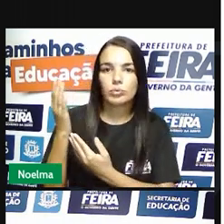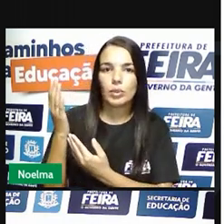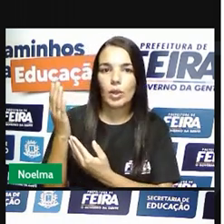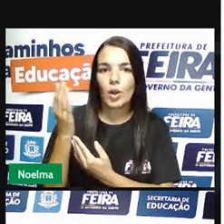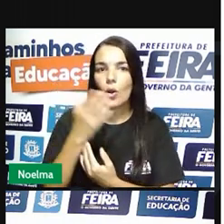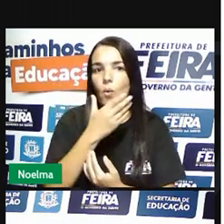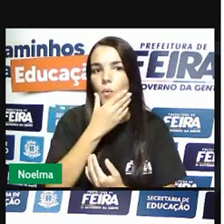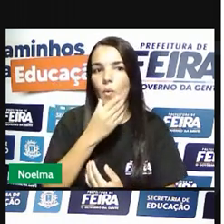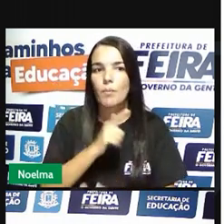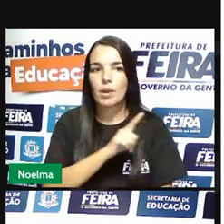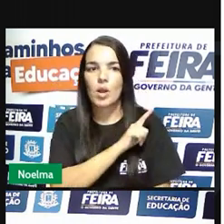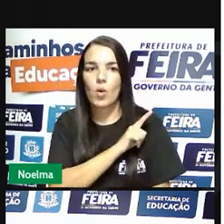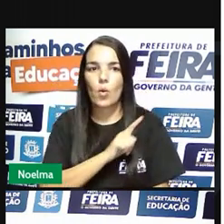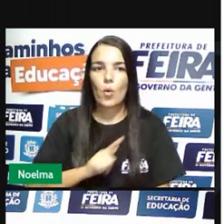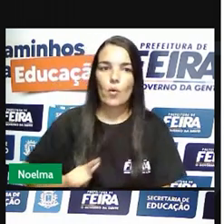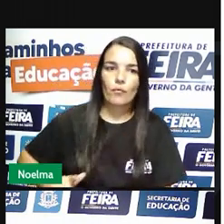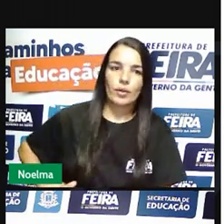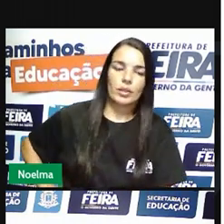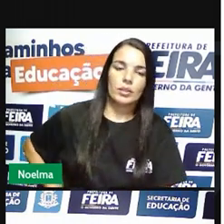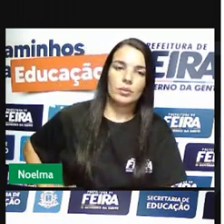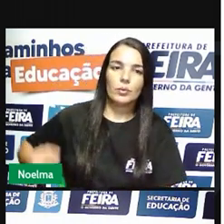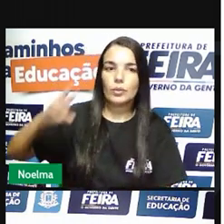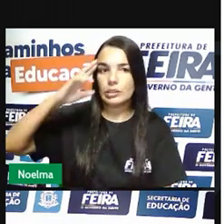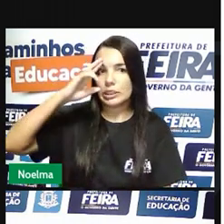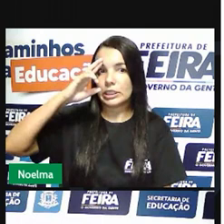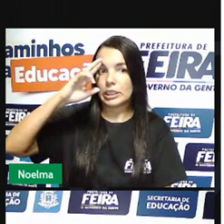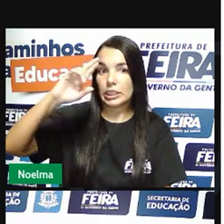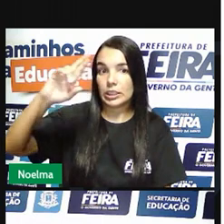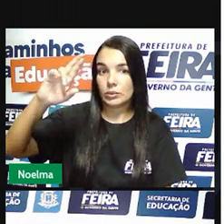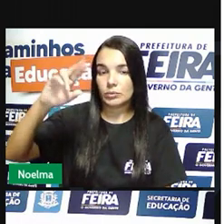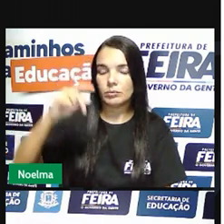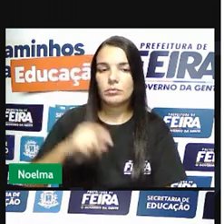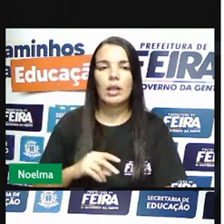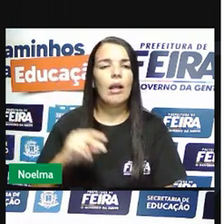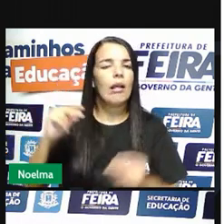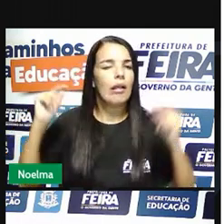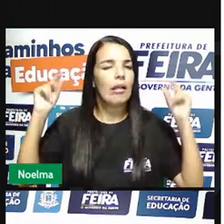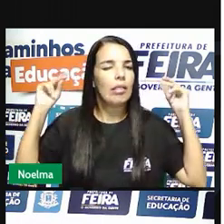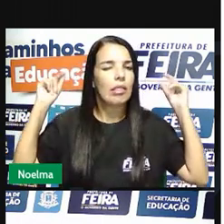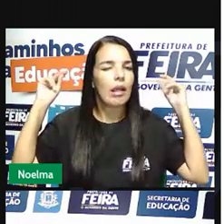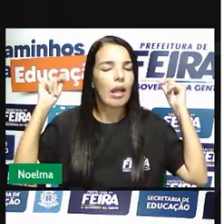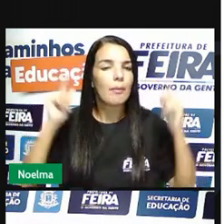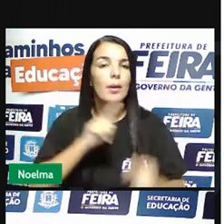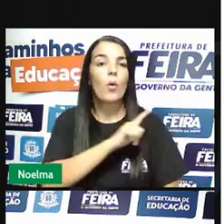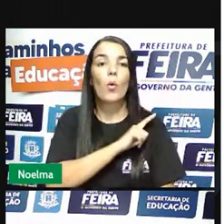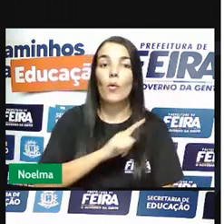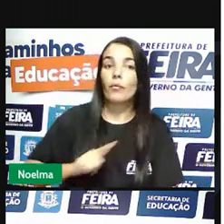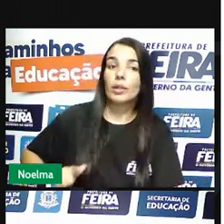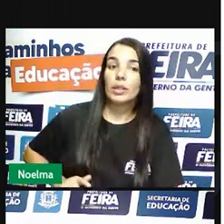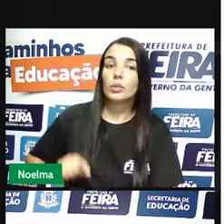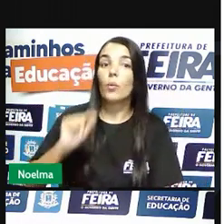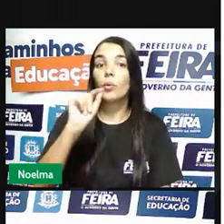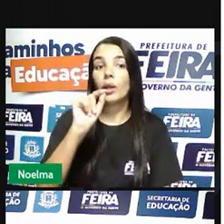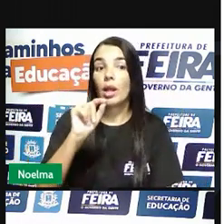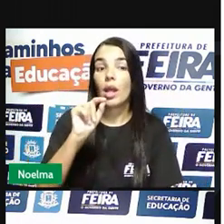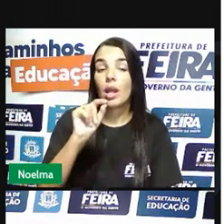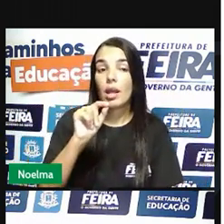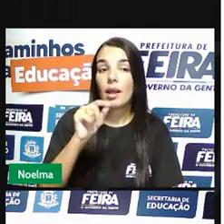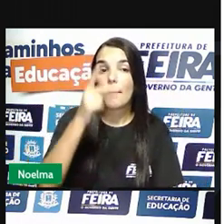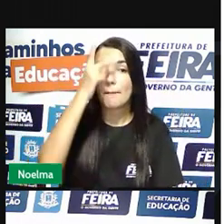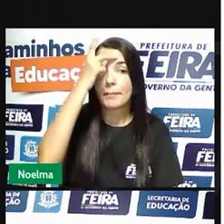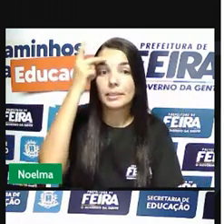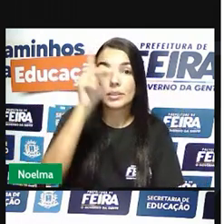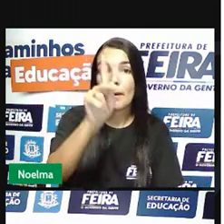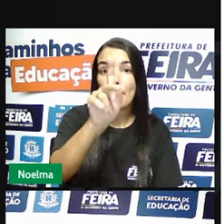o líder. Na época, quem governava Minas Gerais, durante essa